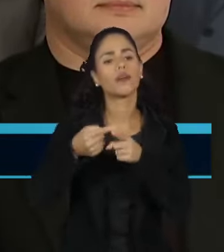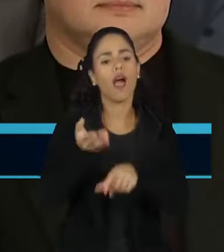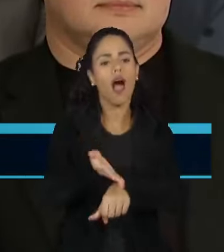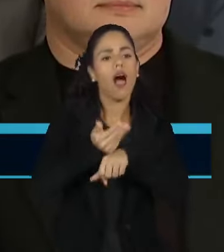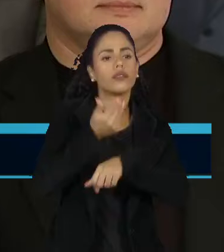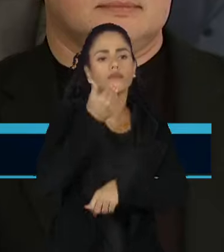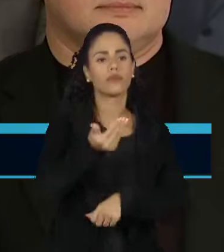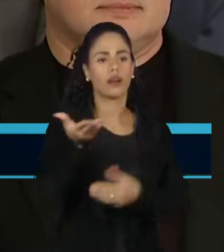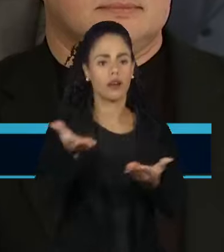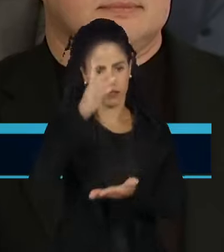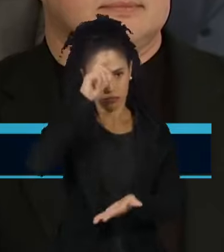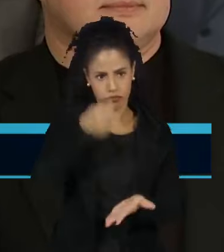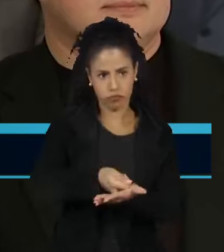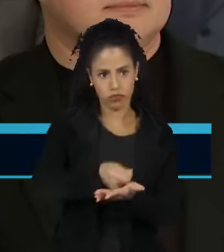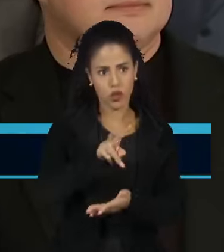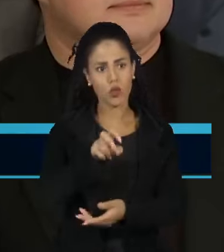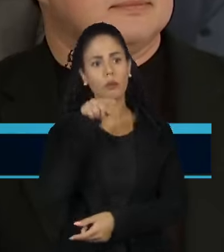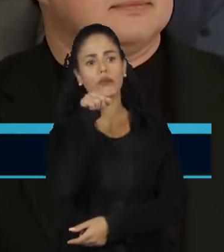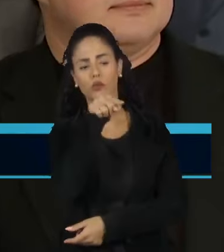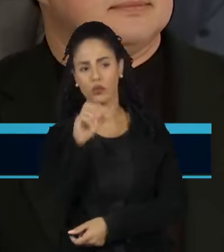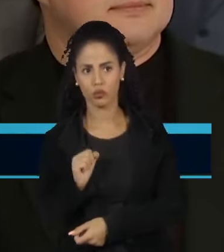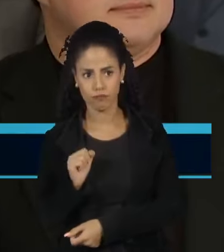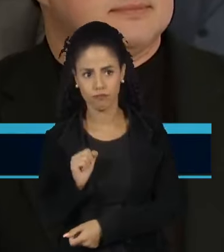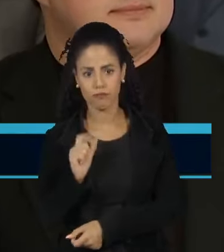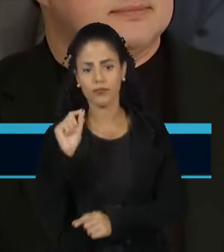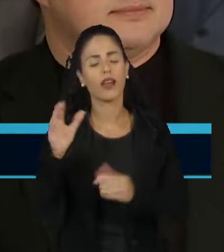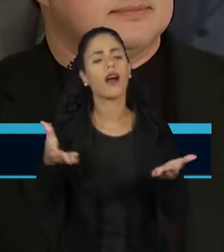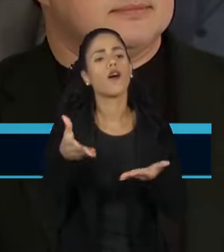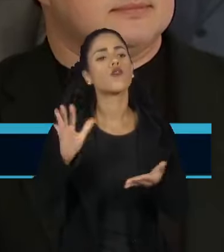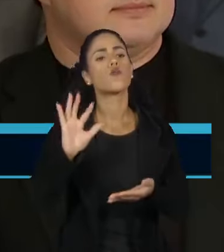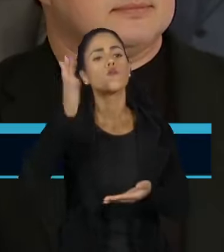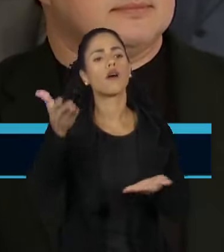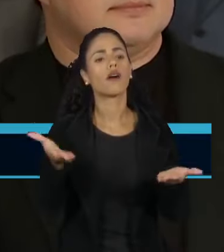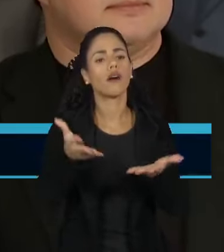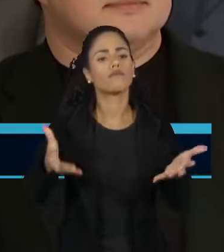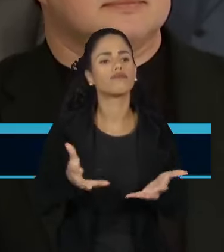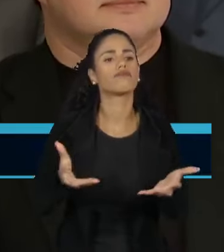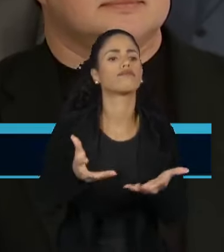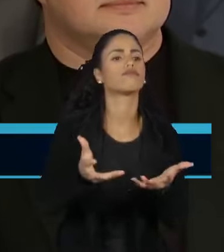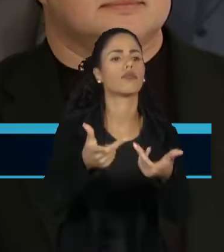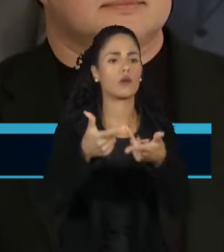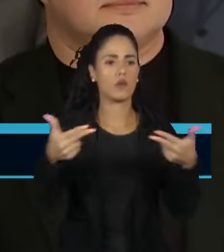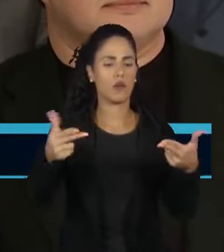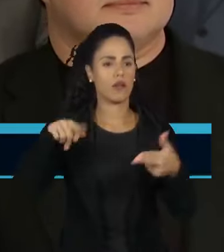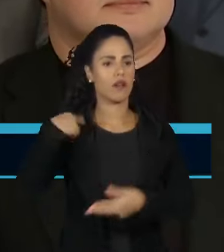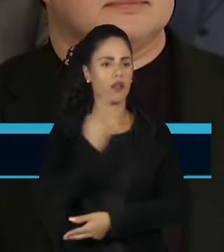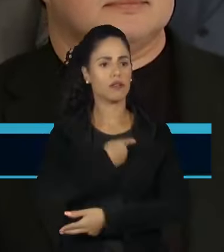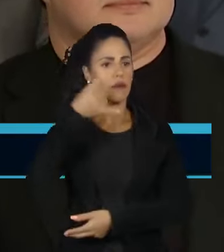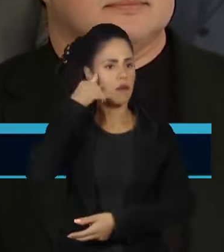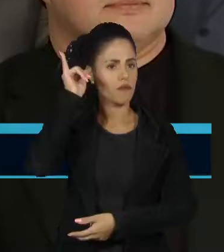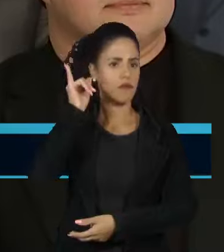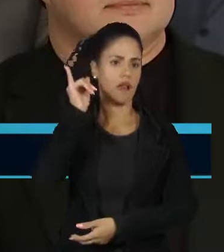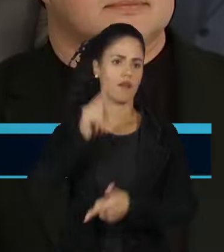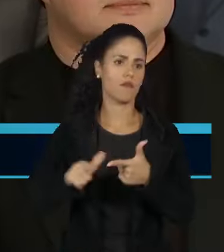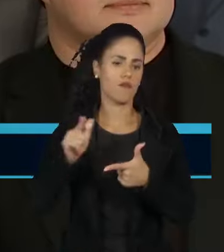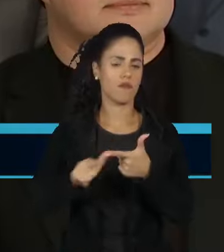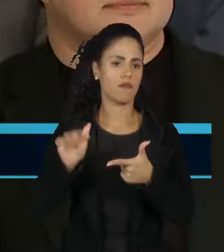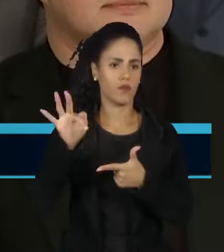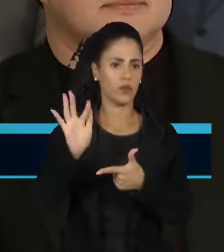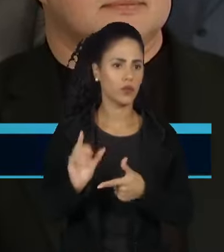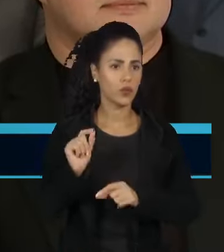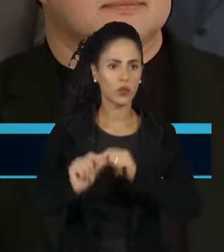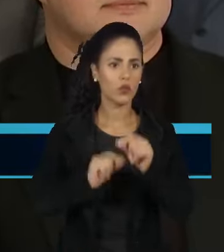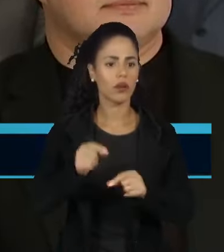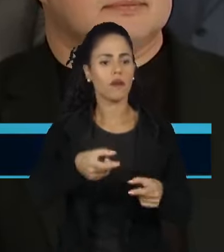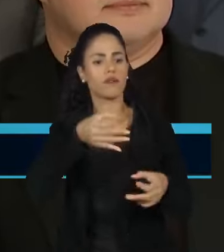uma ação dessa natureza que acaba fomentando o fenômeno que nós queremos evitar no Brasil, que é a